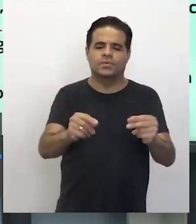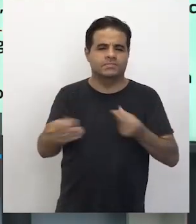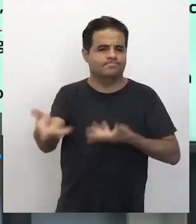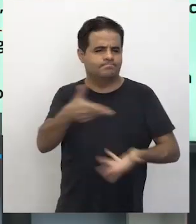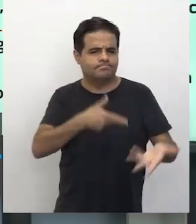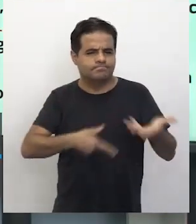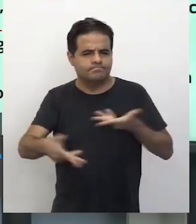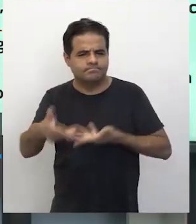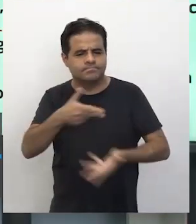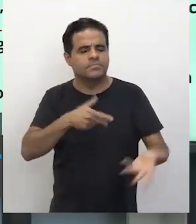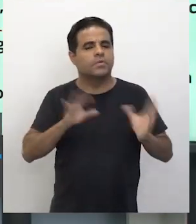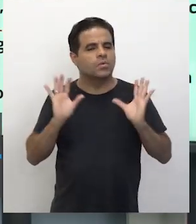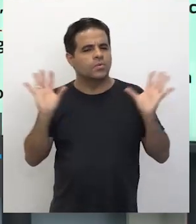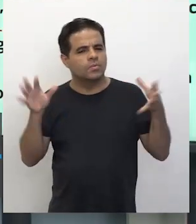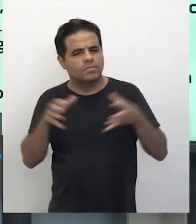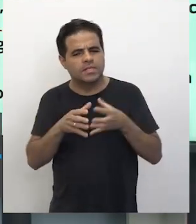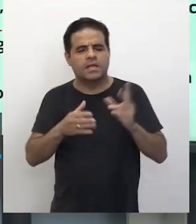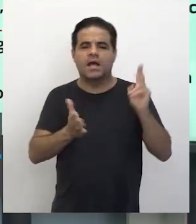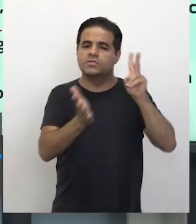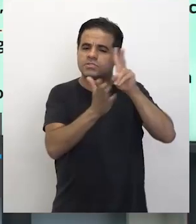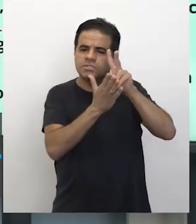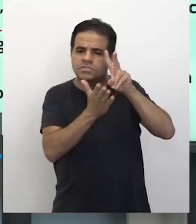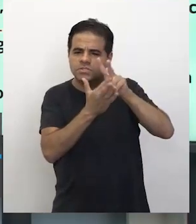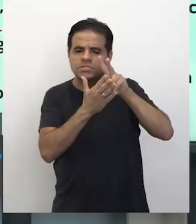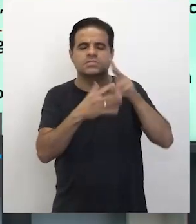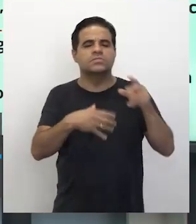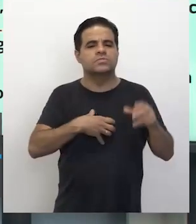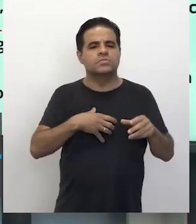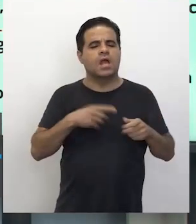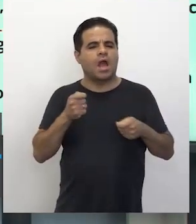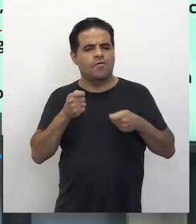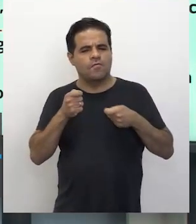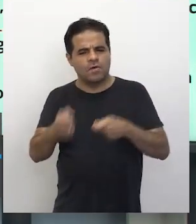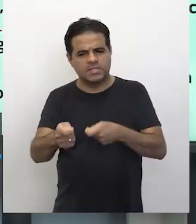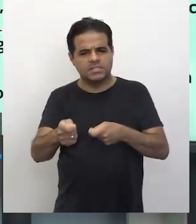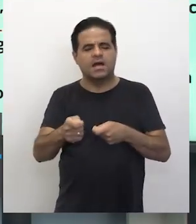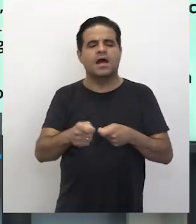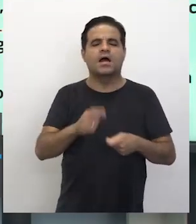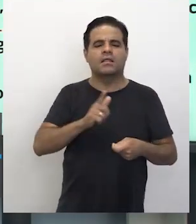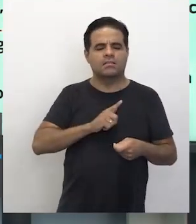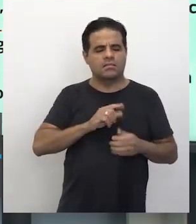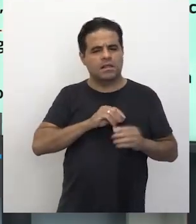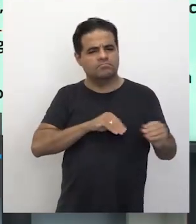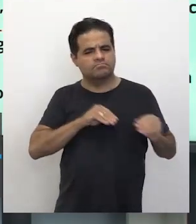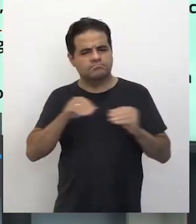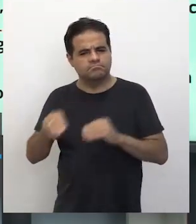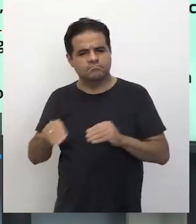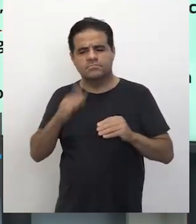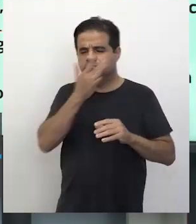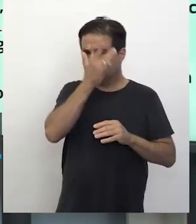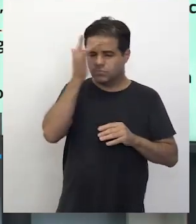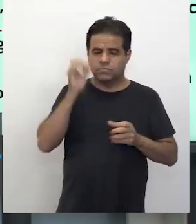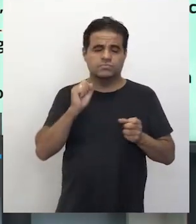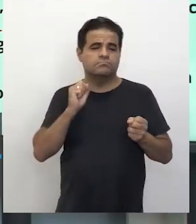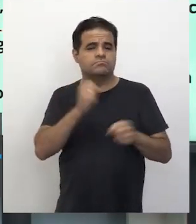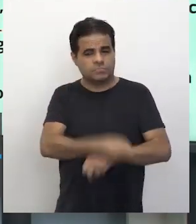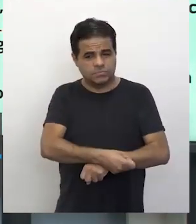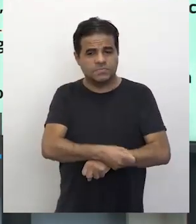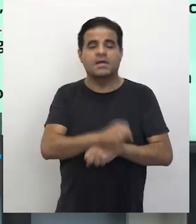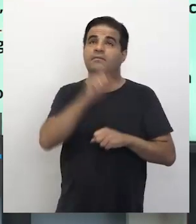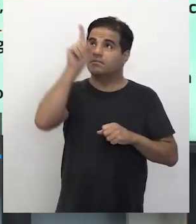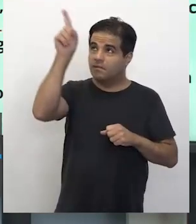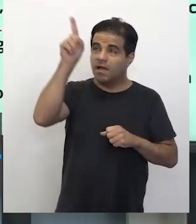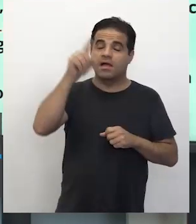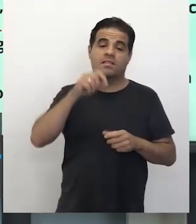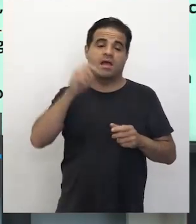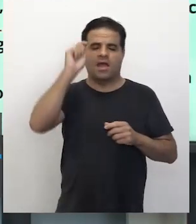Tanto das comunidades indígenas, de maneira forçada também houve uma migração das pessoas que foram escravizadas na África e